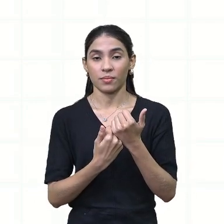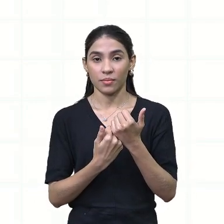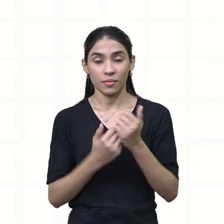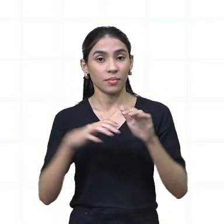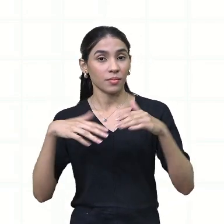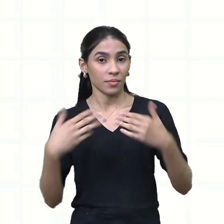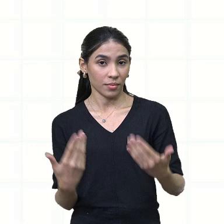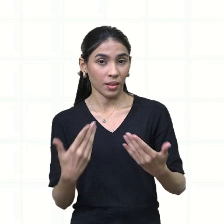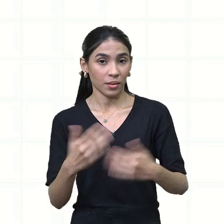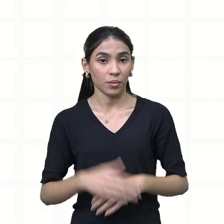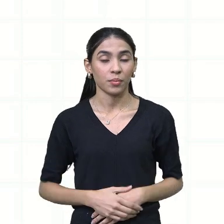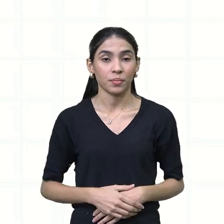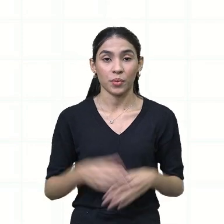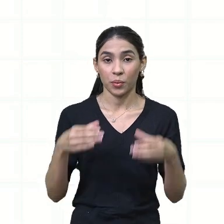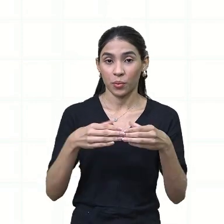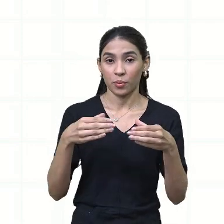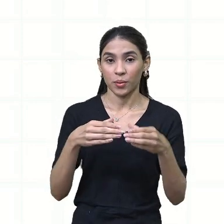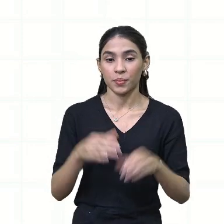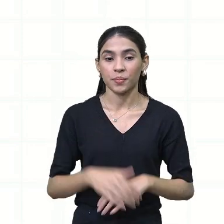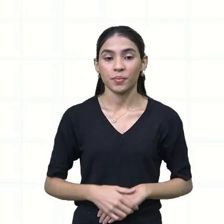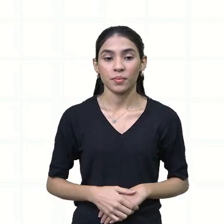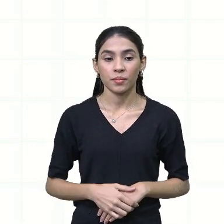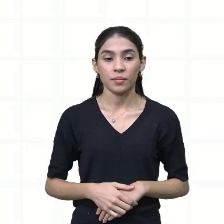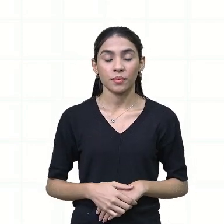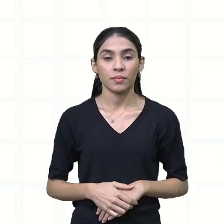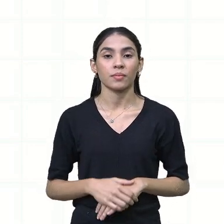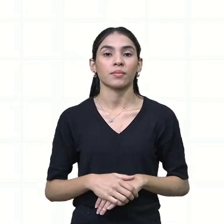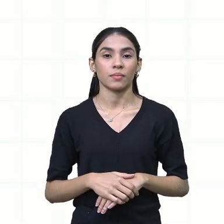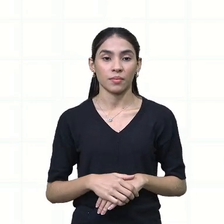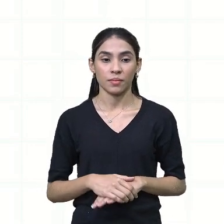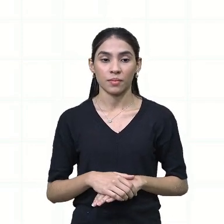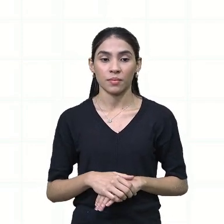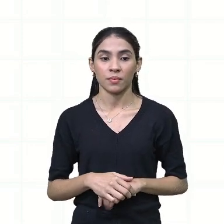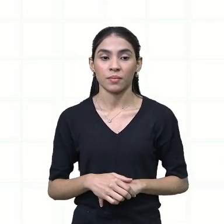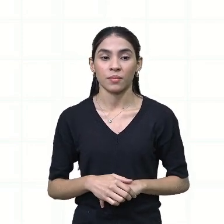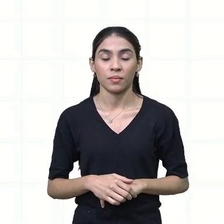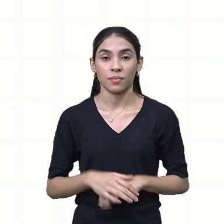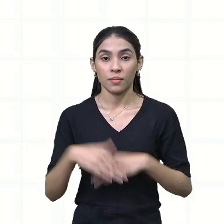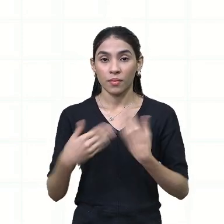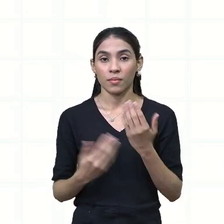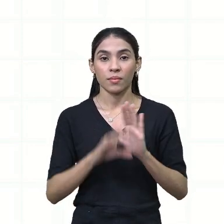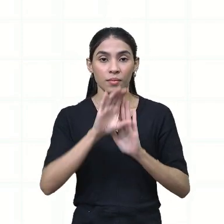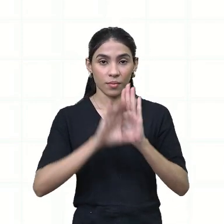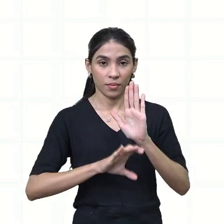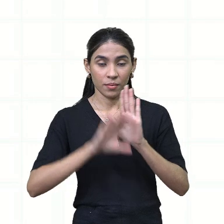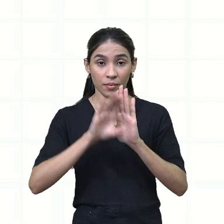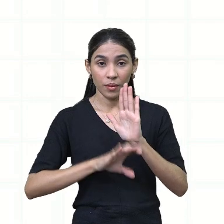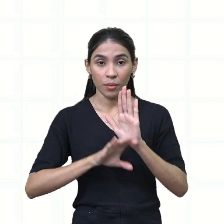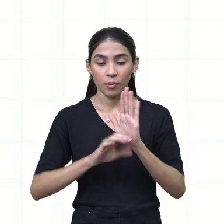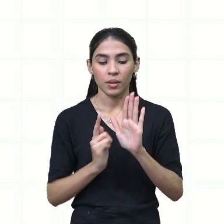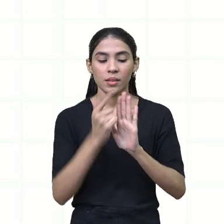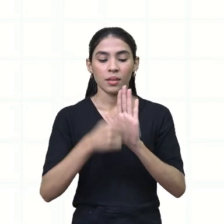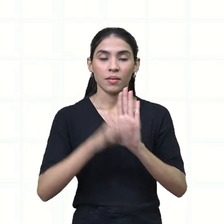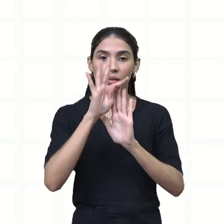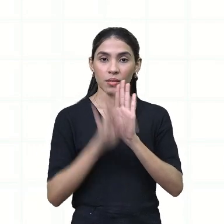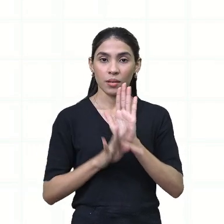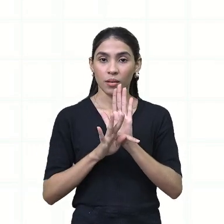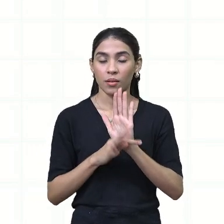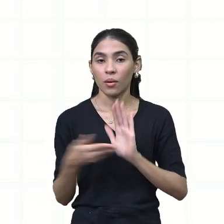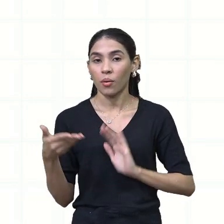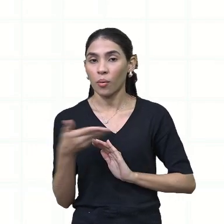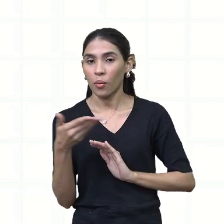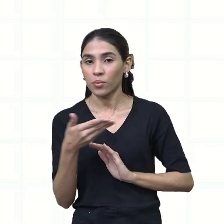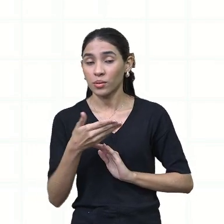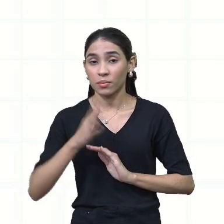Então, turmas, observado aí o conceito de gênero textual, hoje,